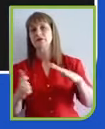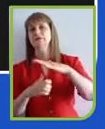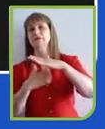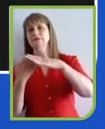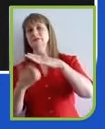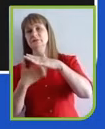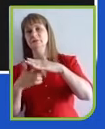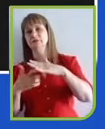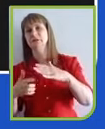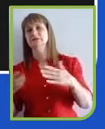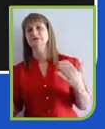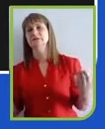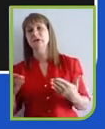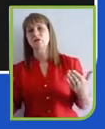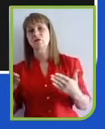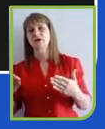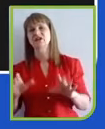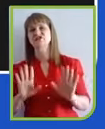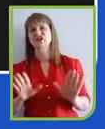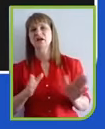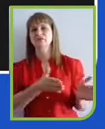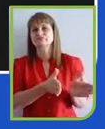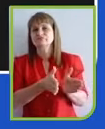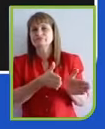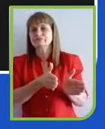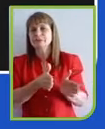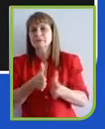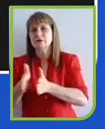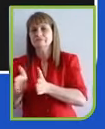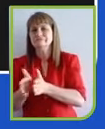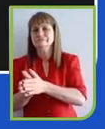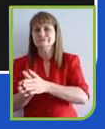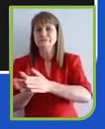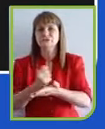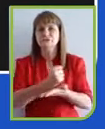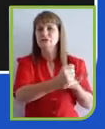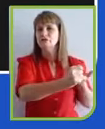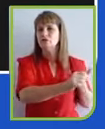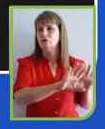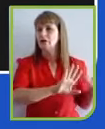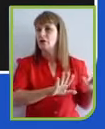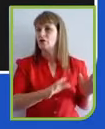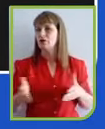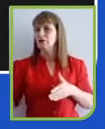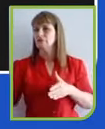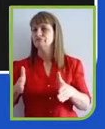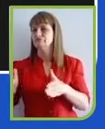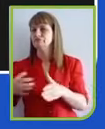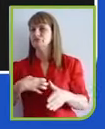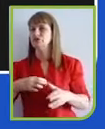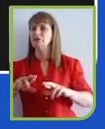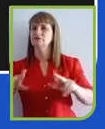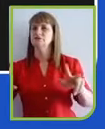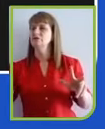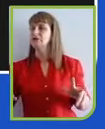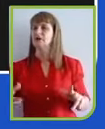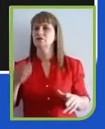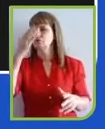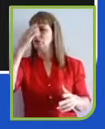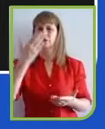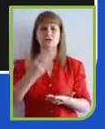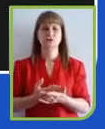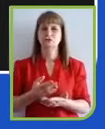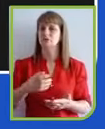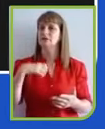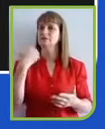em um outro estágio. Não acredito mais que as empresas cometam erros cometidos no